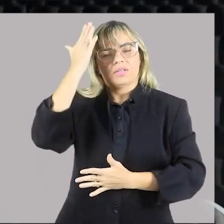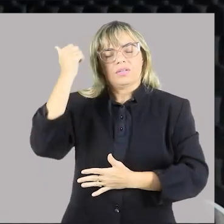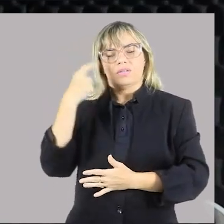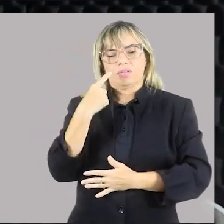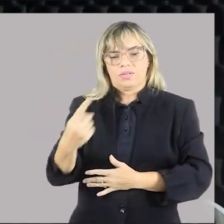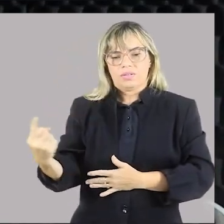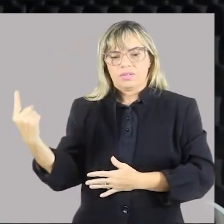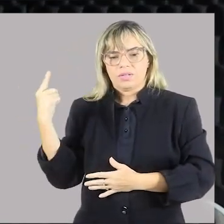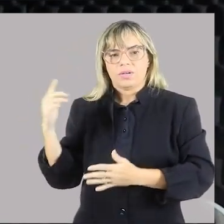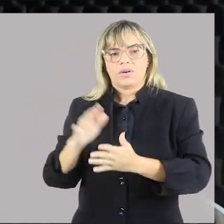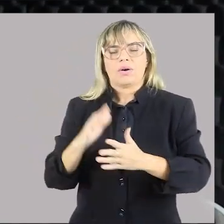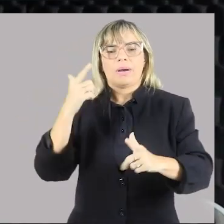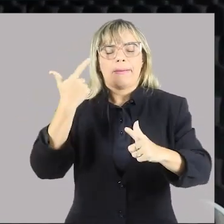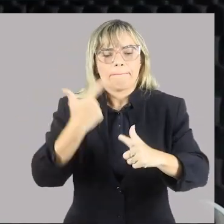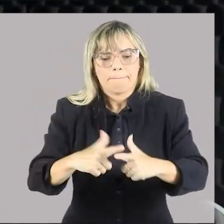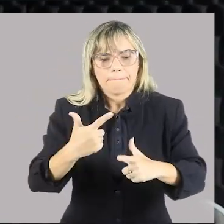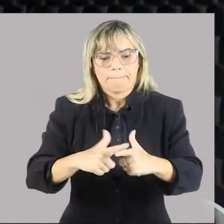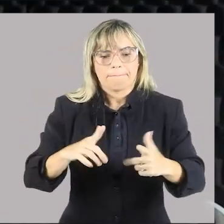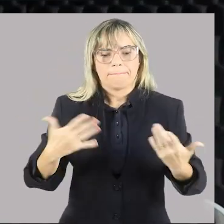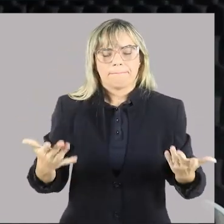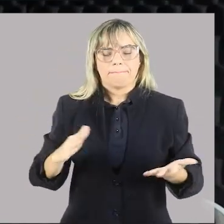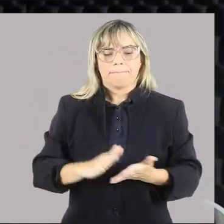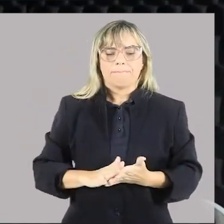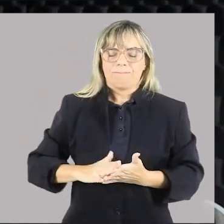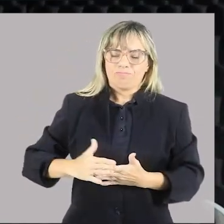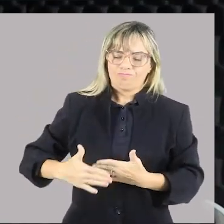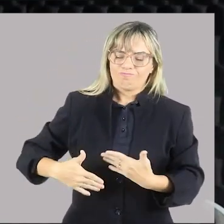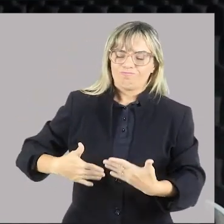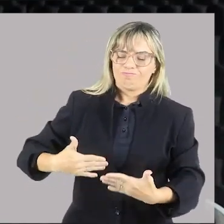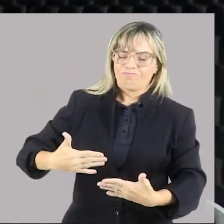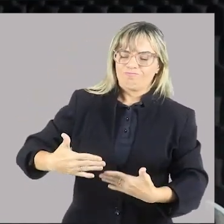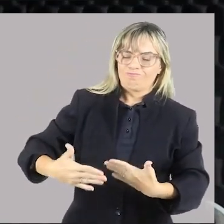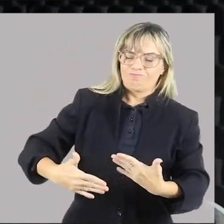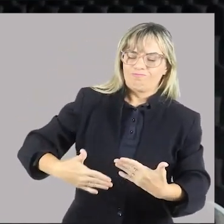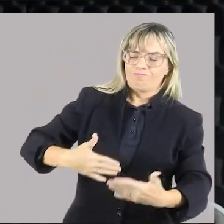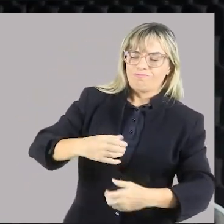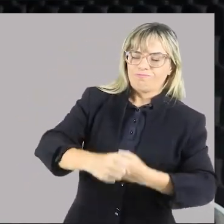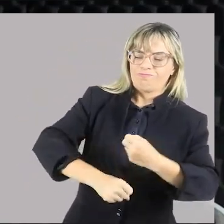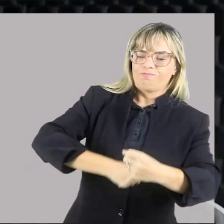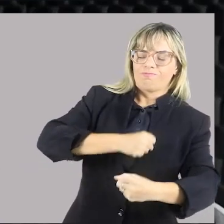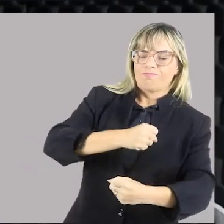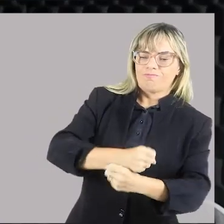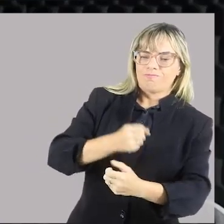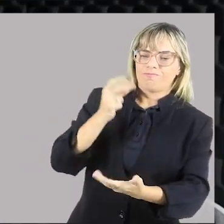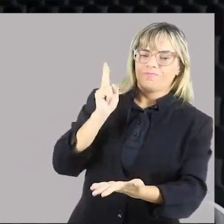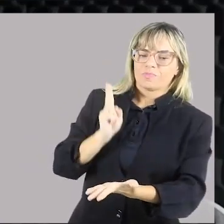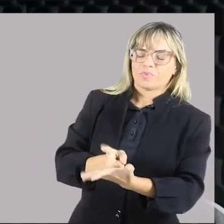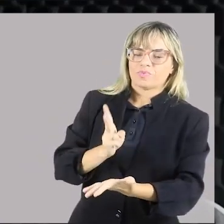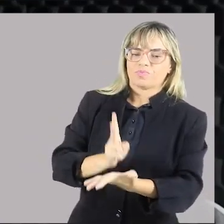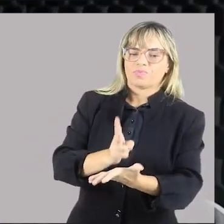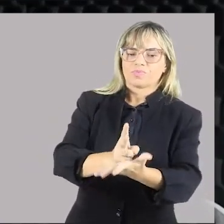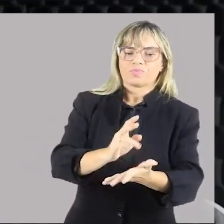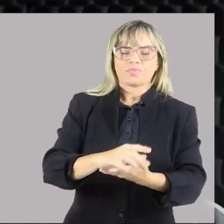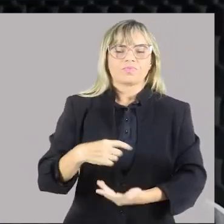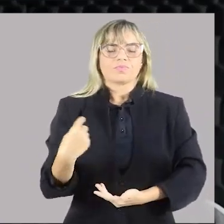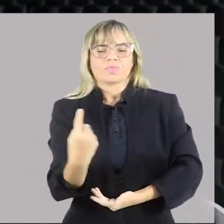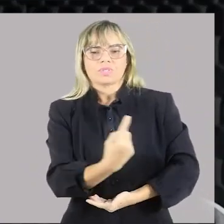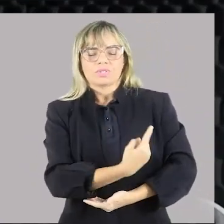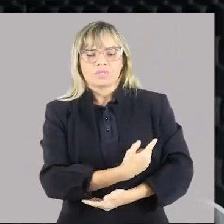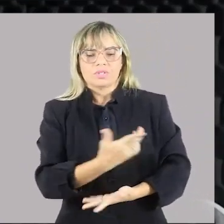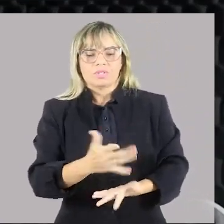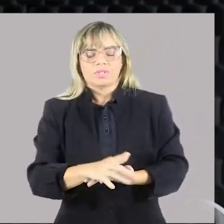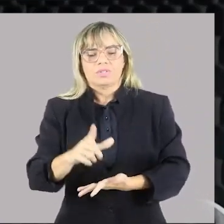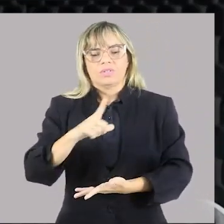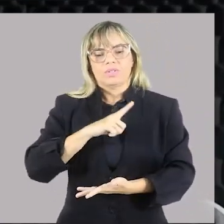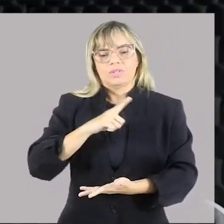que esse tipo de problema é um problema que vai, passa-se anos, passa-se anos, passa-se anos, e nós temos. Mas